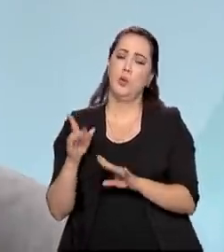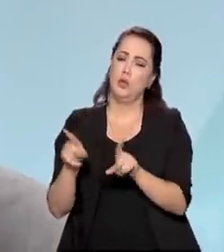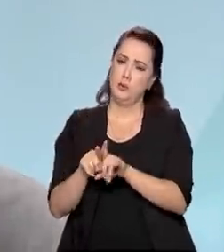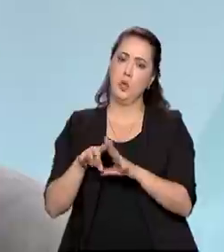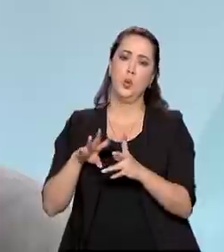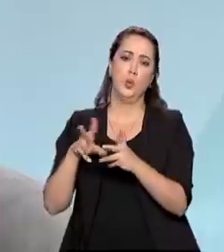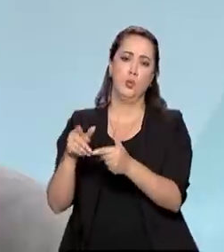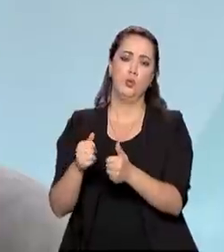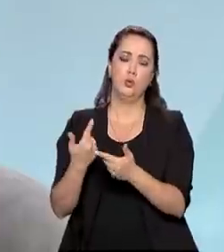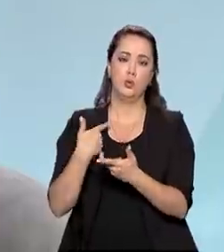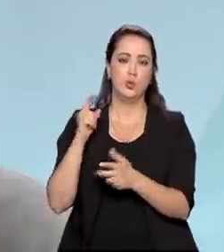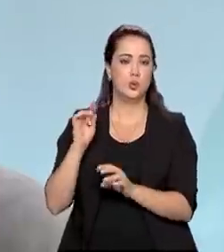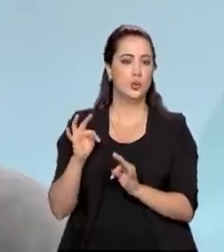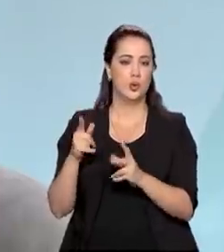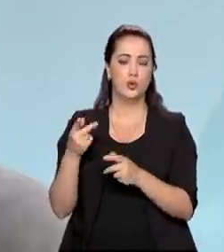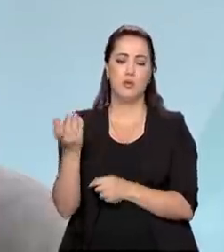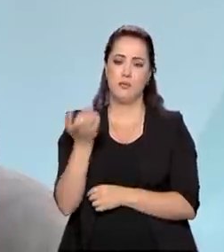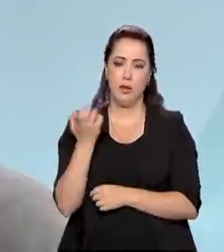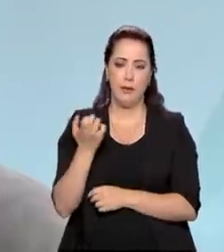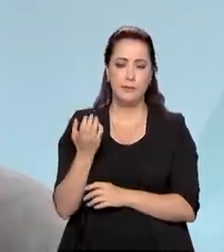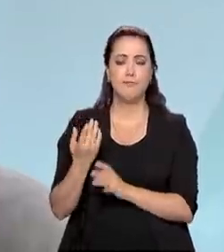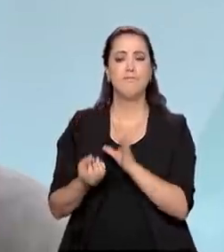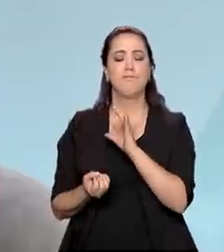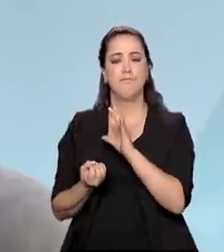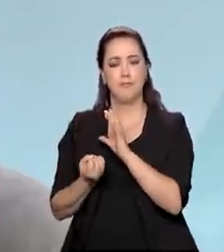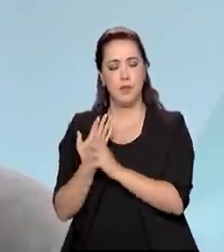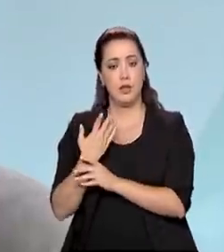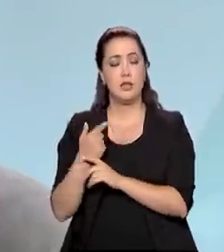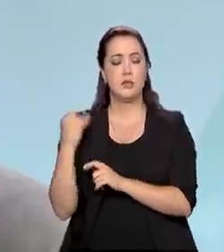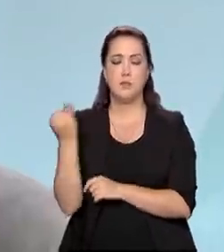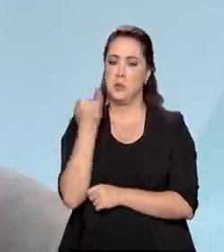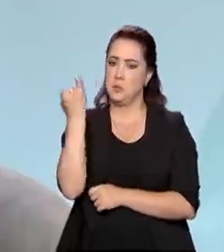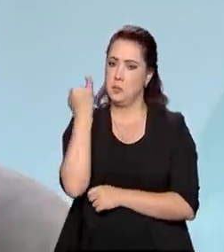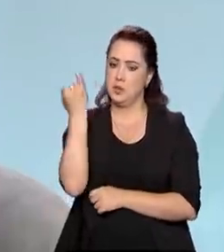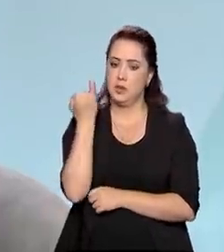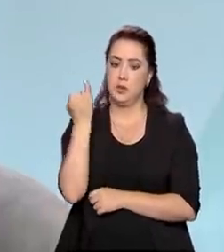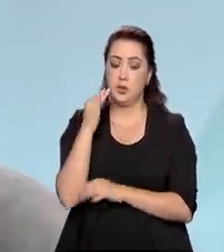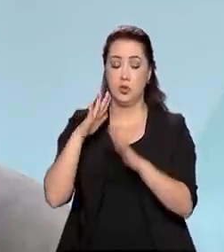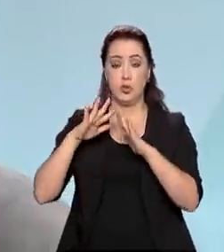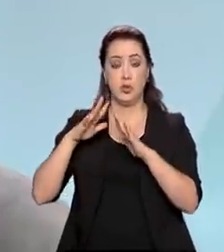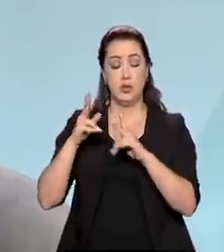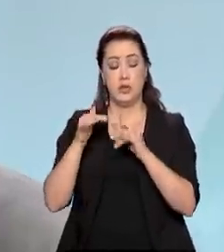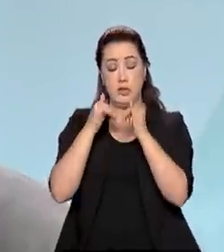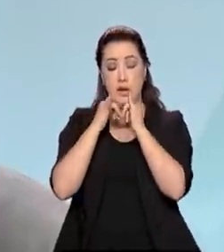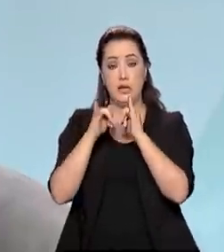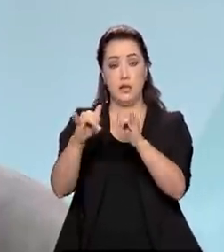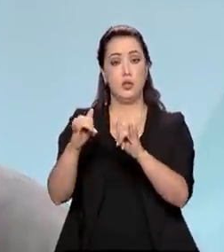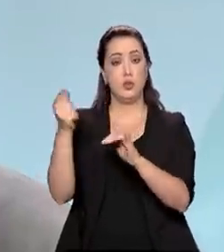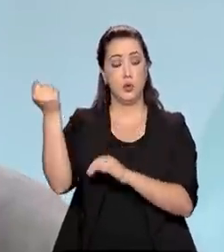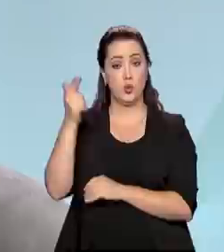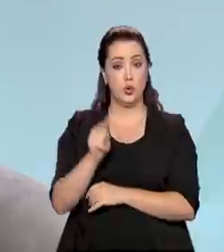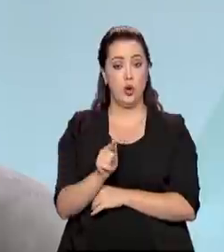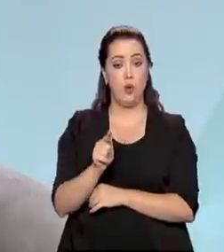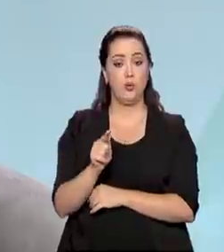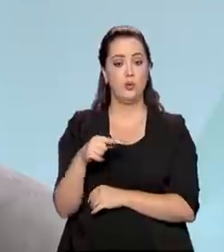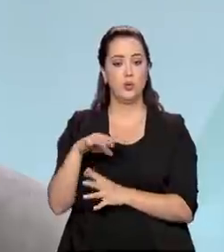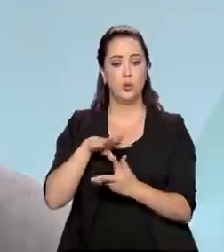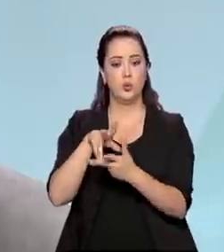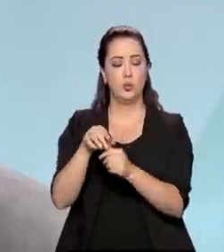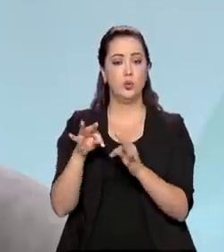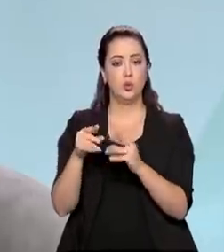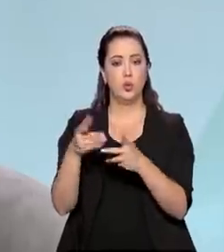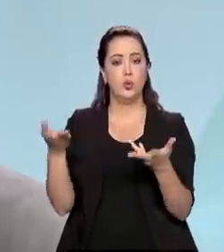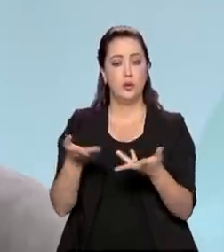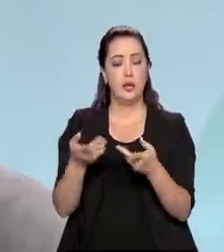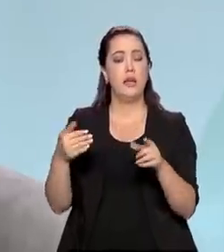mundo todo, está um boom, um crescimento exponencial da energia solar no mundo todo